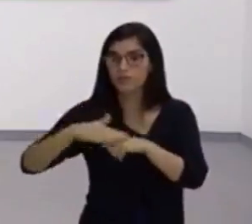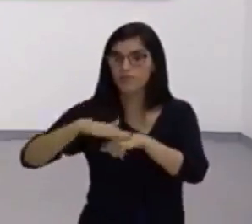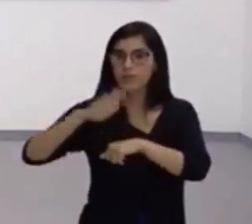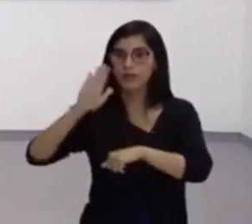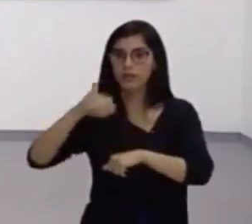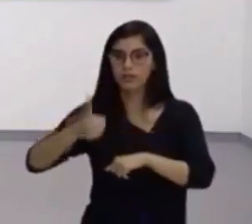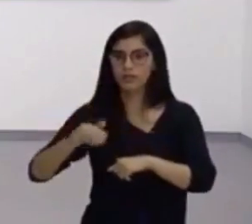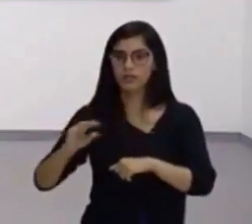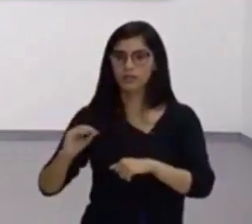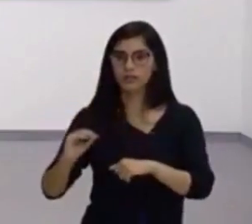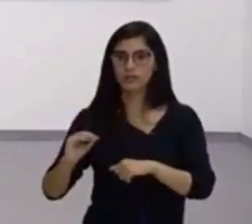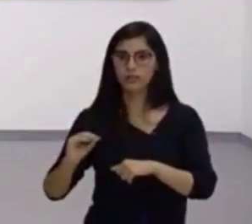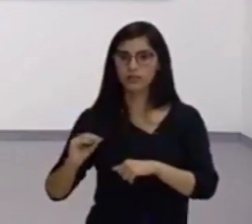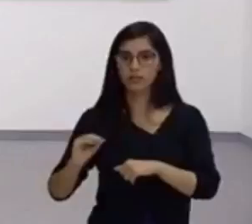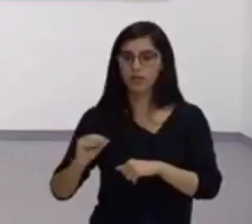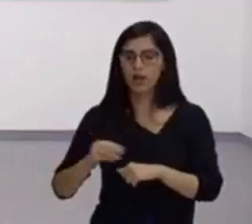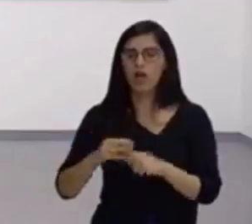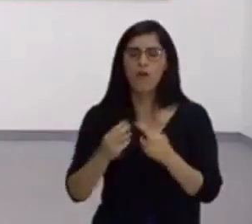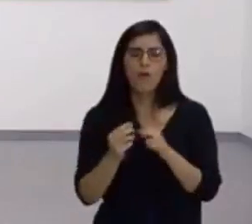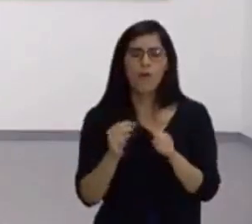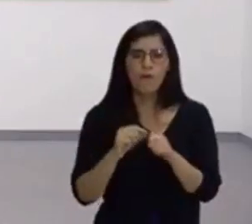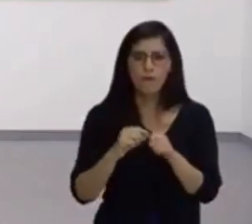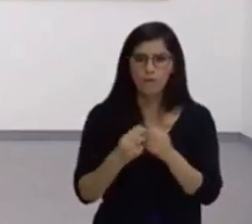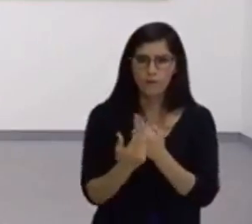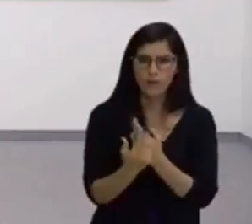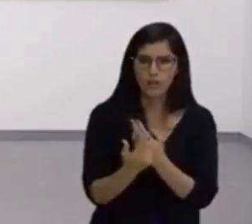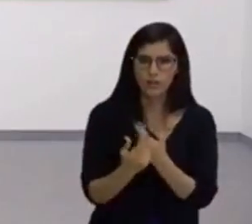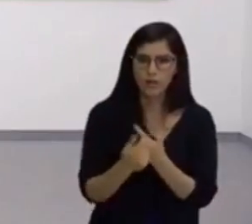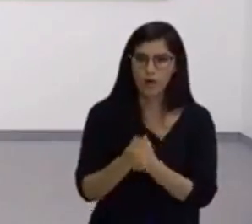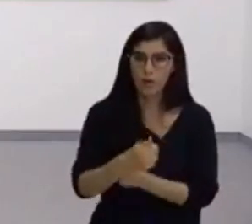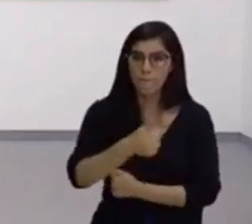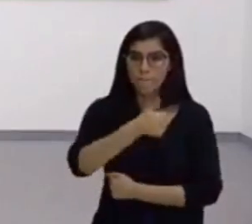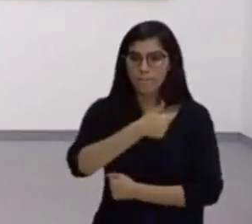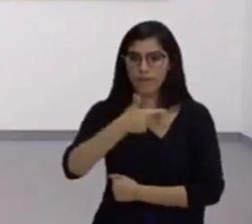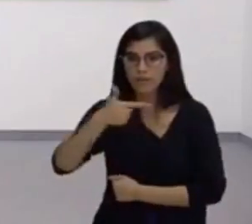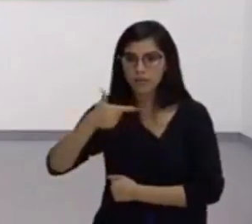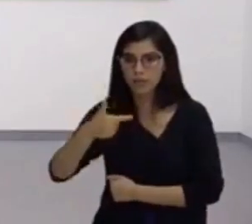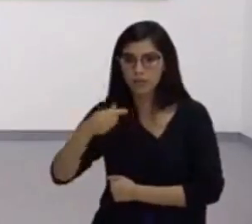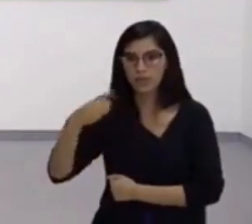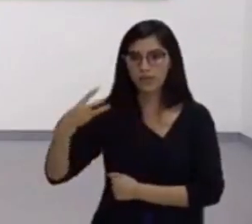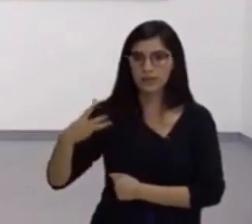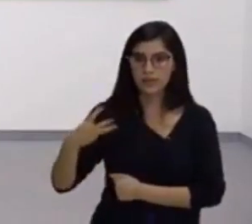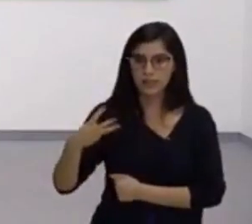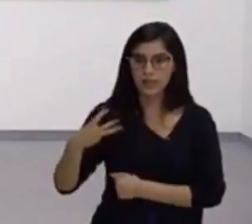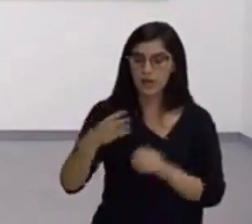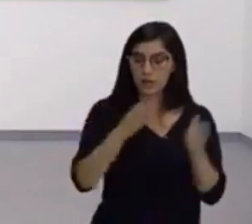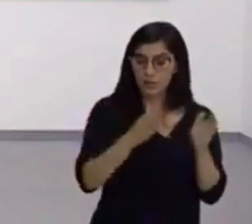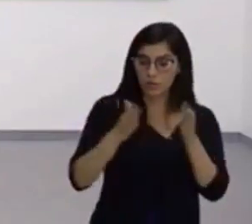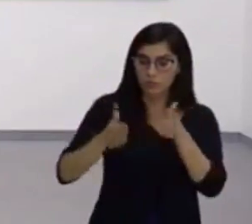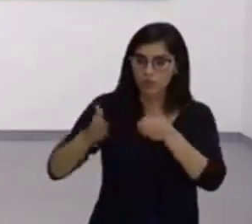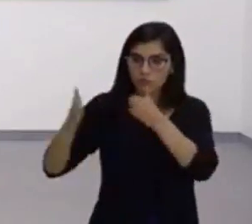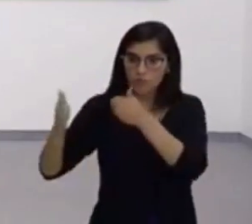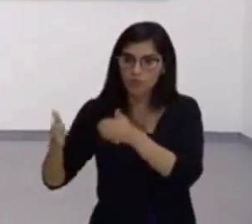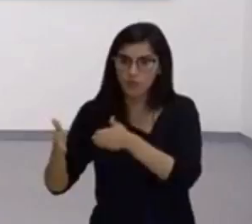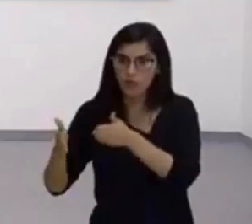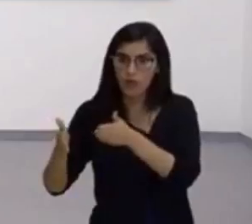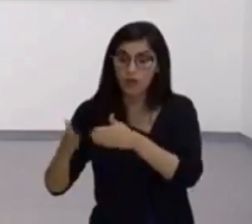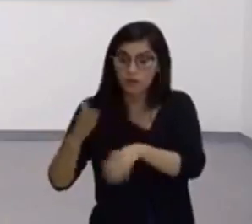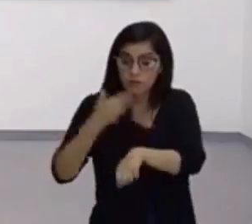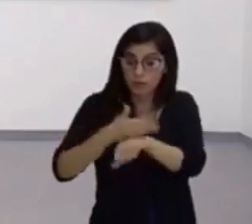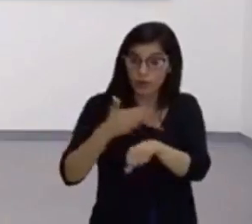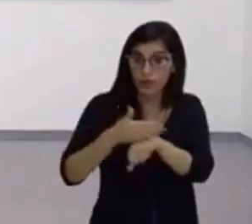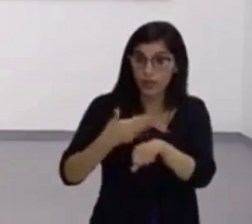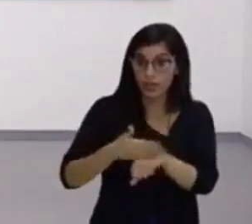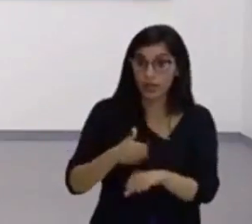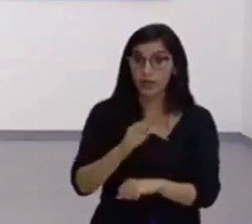Seriei, fiz igual como você aí. Primeira, segunda e terceira série. 10 repetições. Eu estou treinando ou não estou